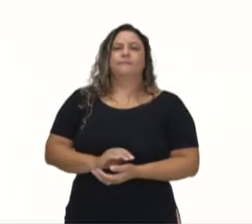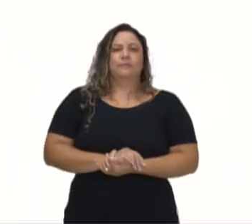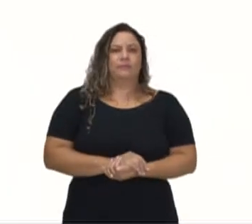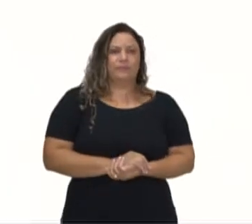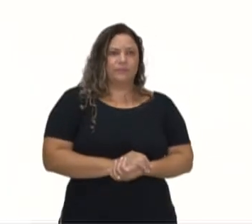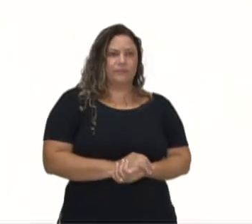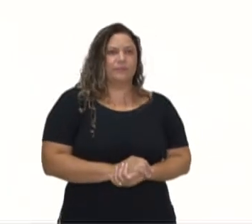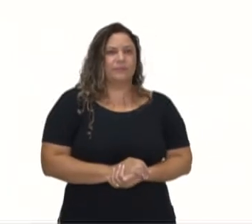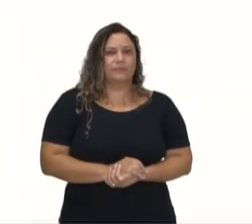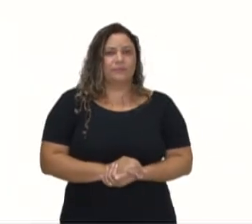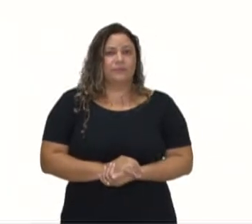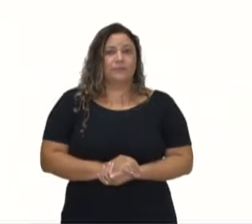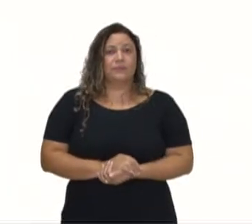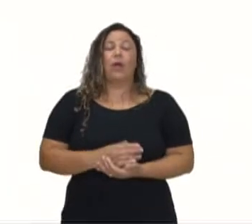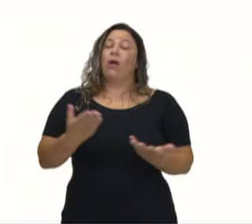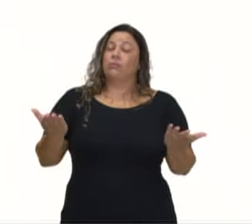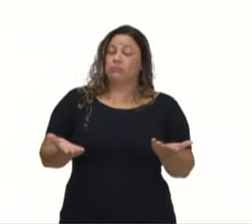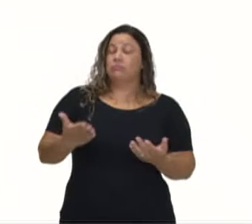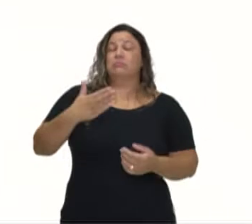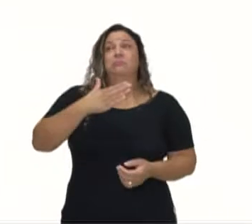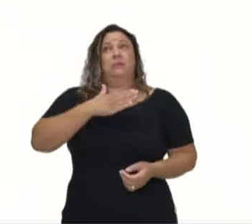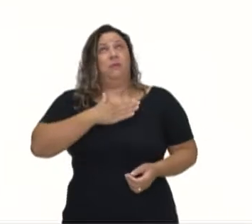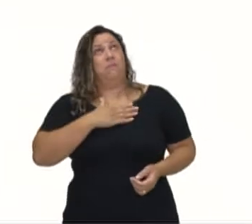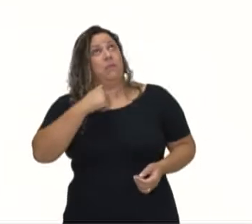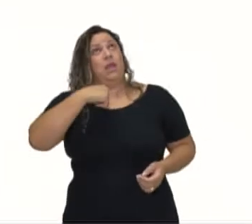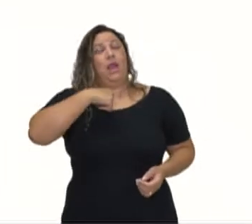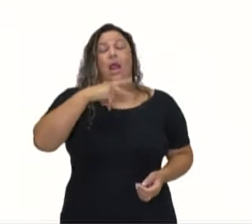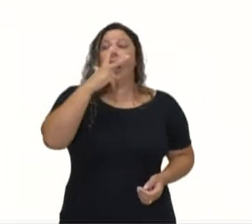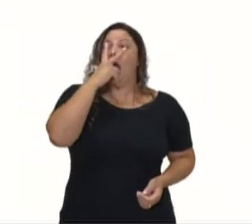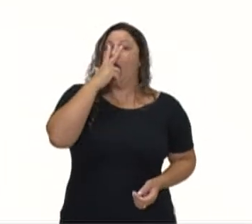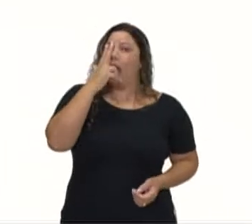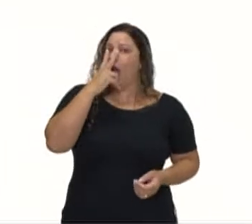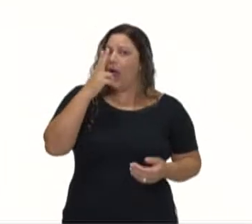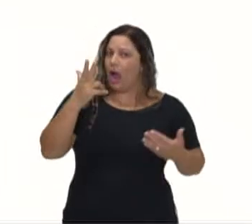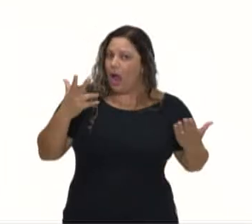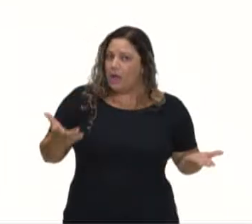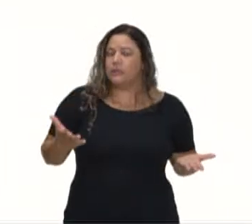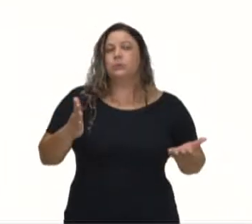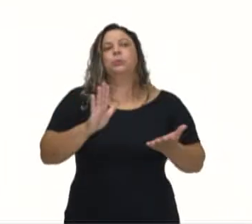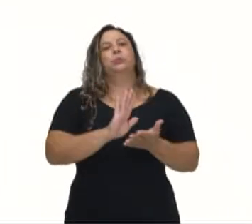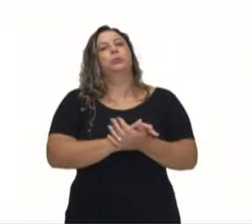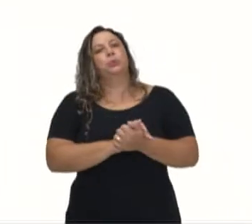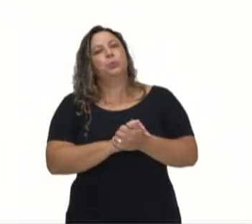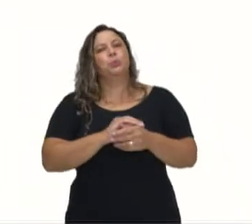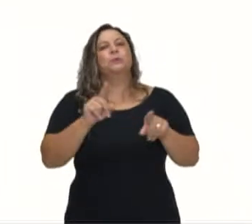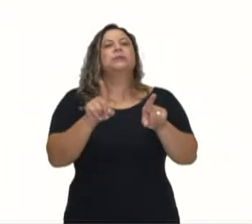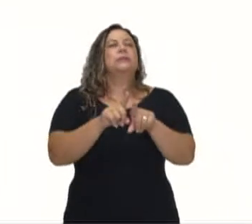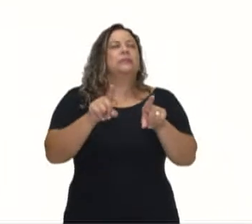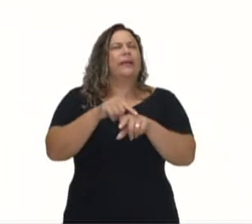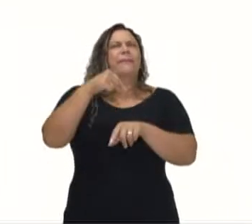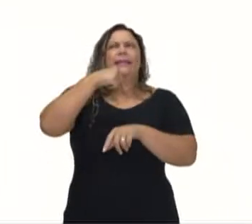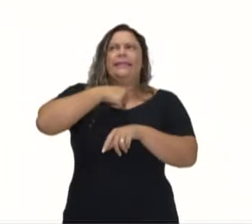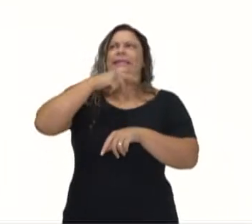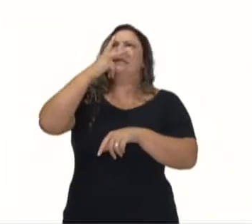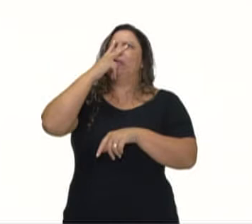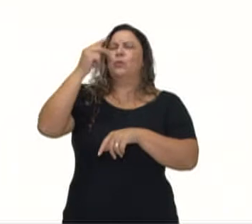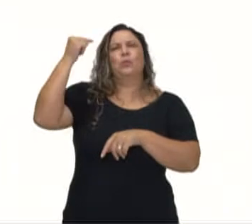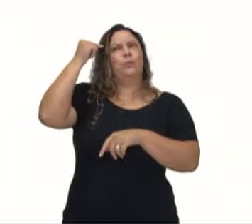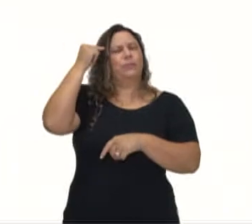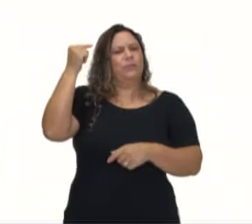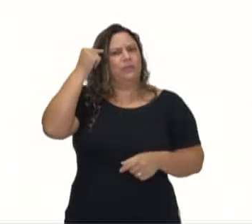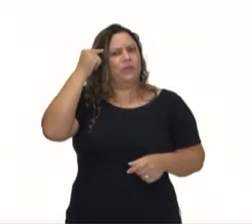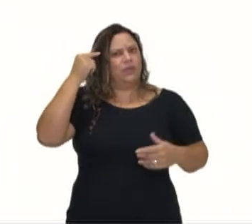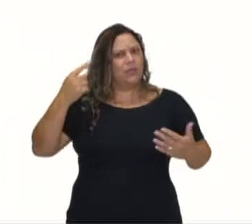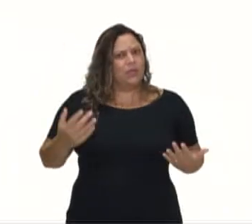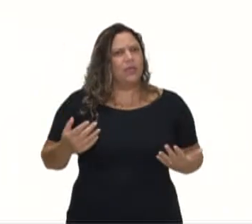I think, olha, pra mim, eu acho. I feel, I guess. Que também quer dizer eu acho, eu penso.